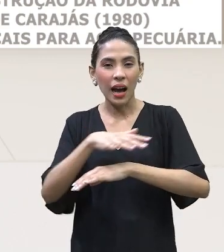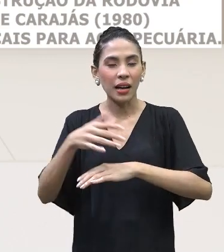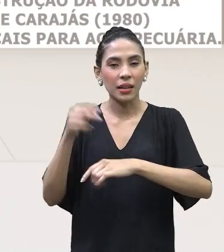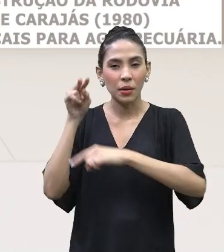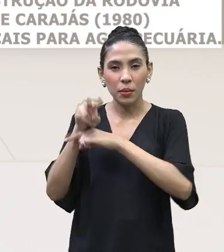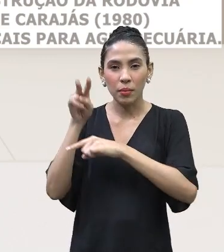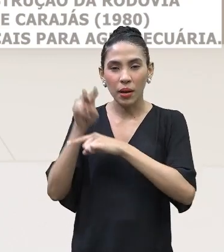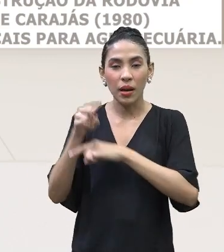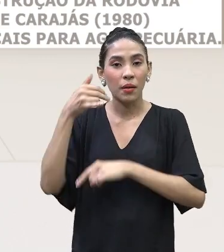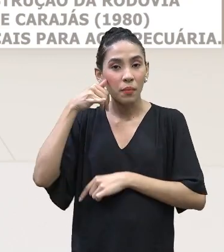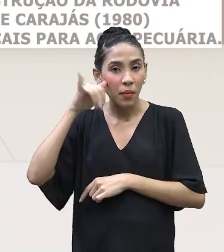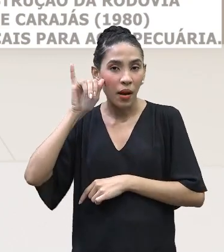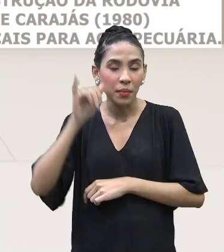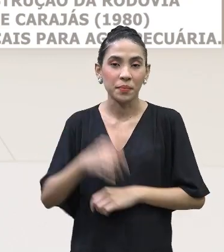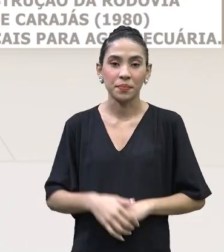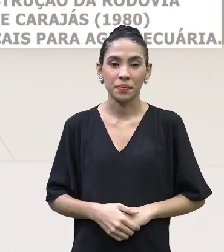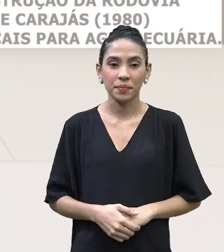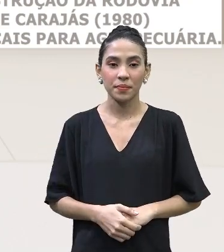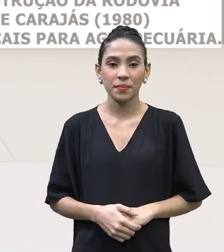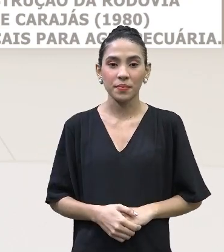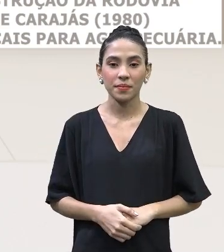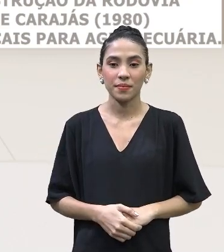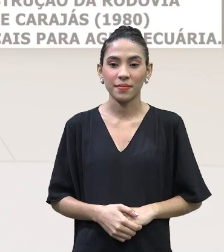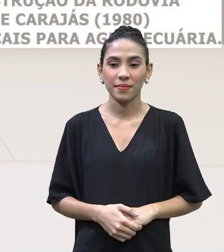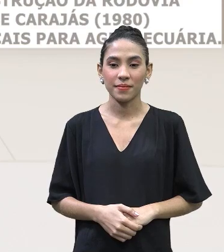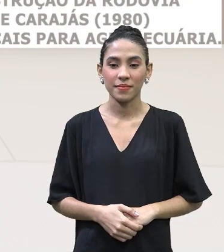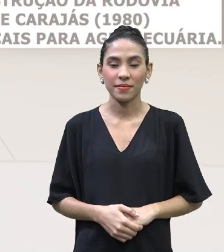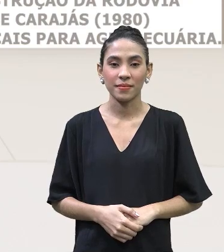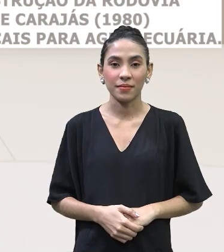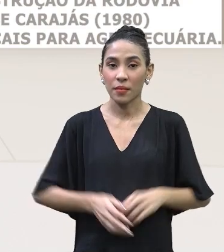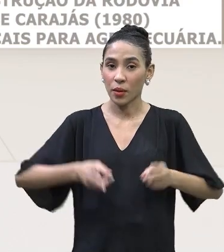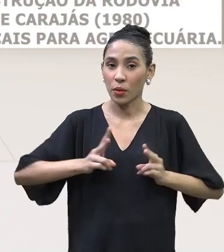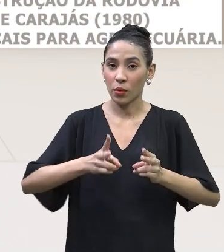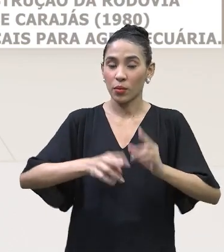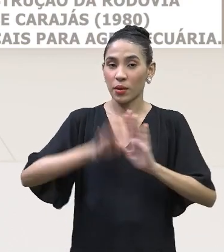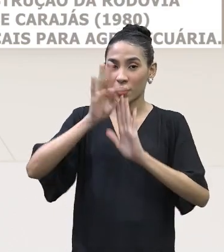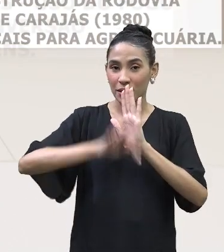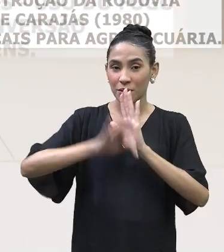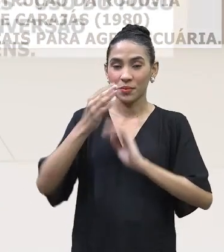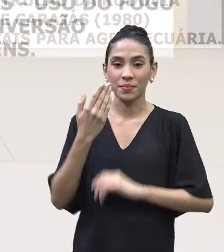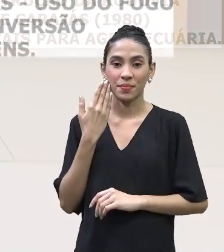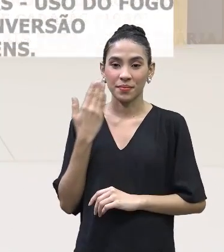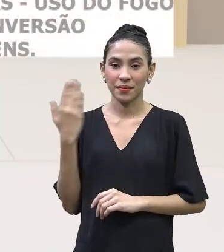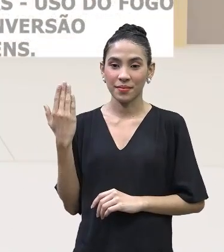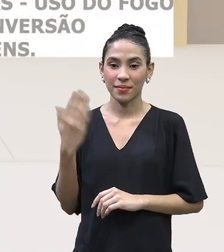criação de gado, gente. Exatamente, professor. Vamos adiante com o texto. Vamos lá, galera?